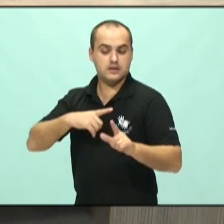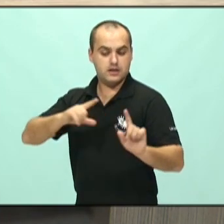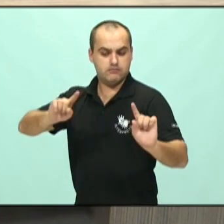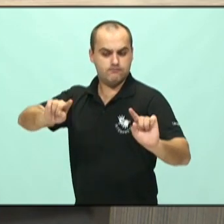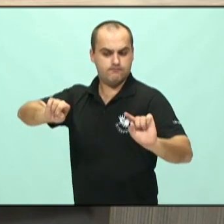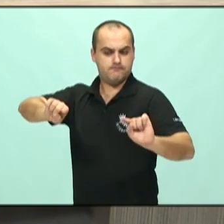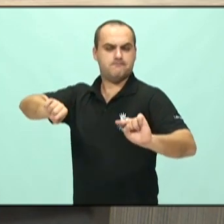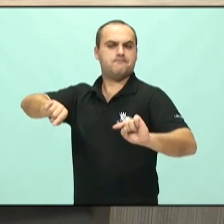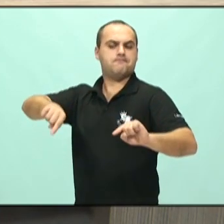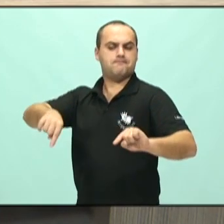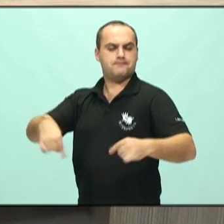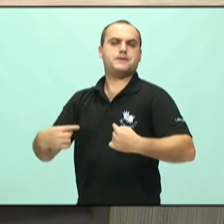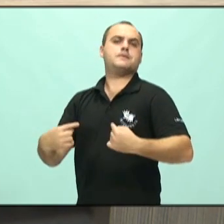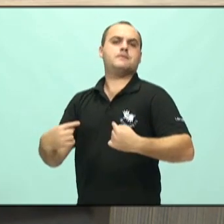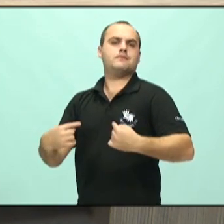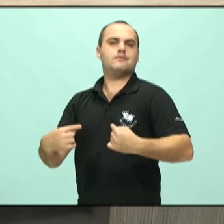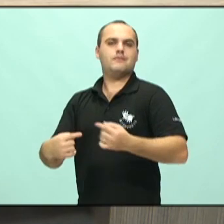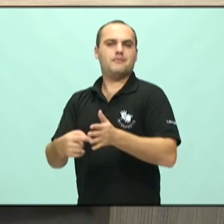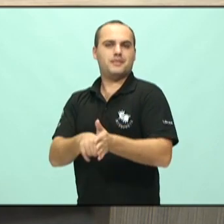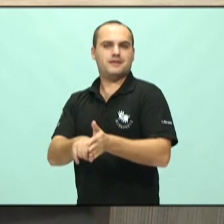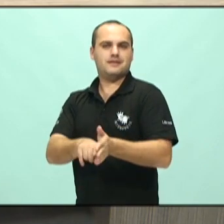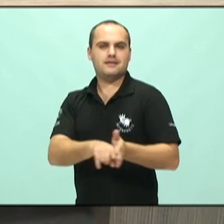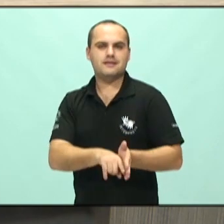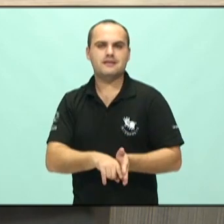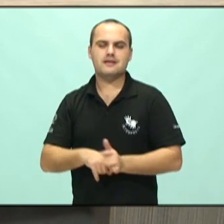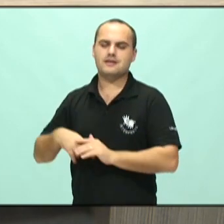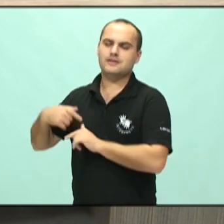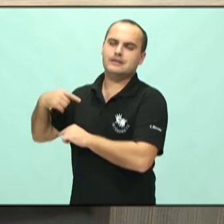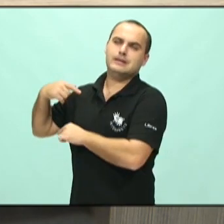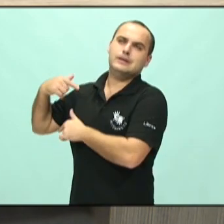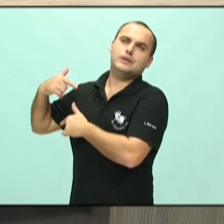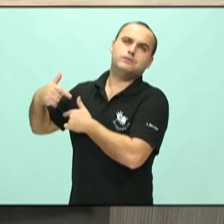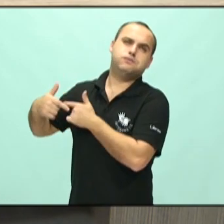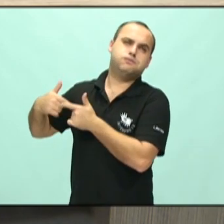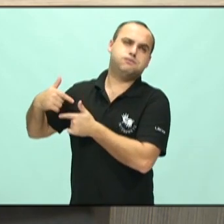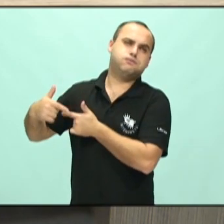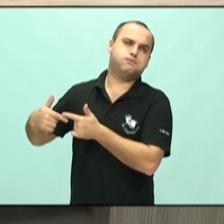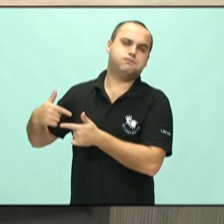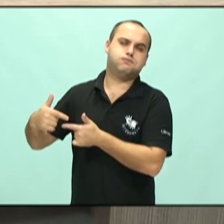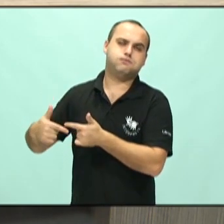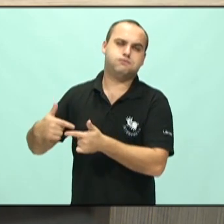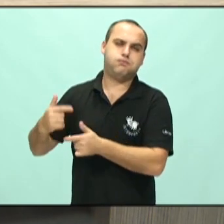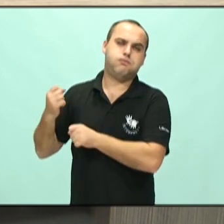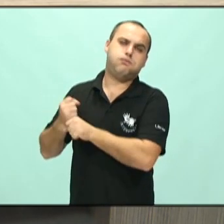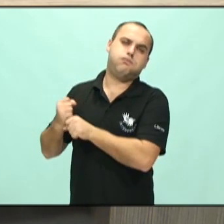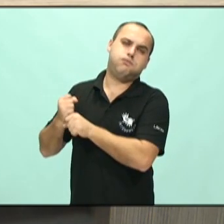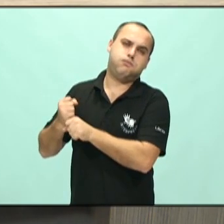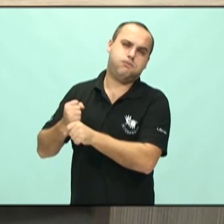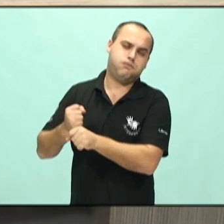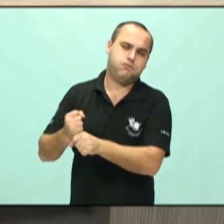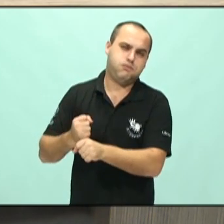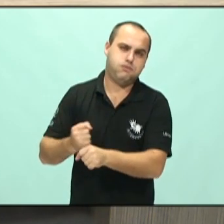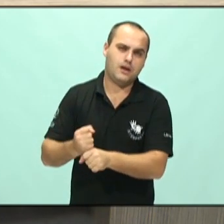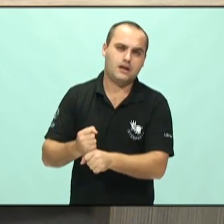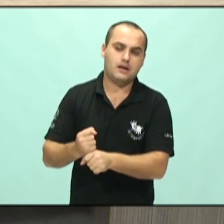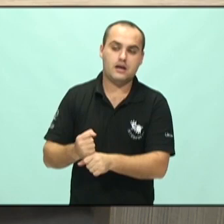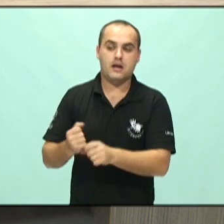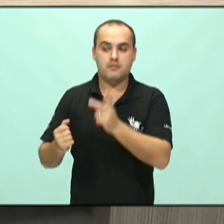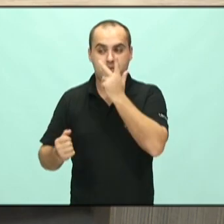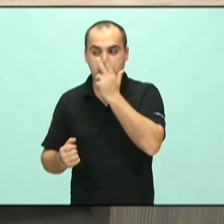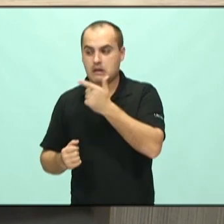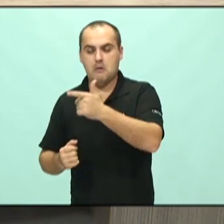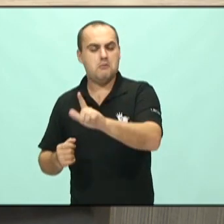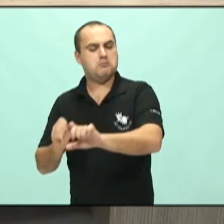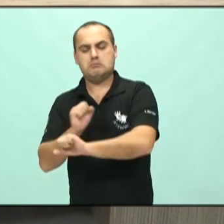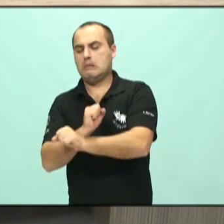pesquisa que são difíceis ou muito trabalhosos, levariam muitos anos, e até alguns são impossíveis de se